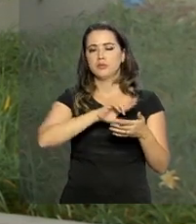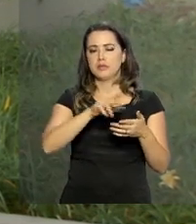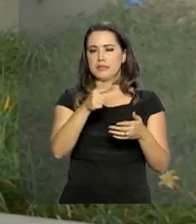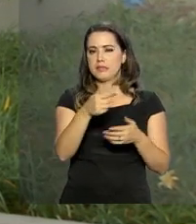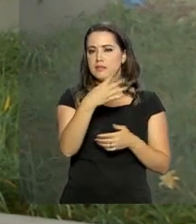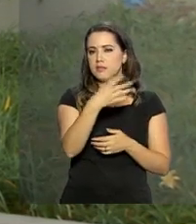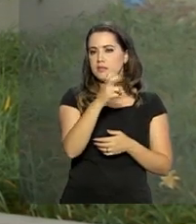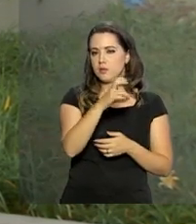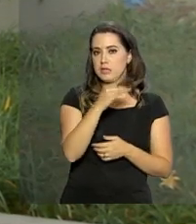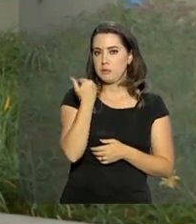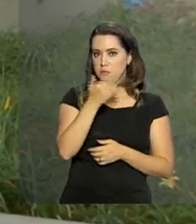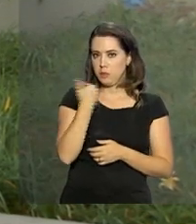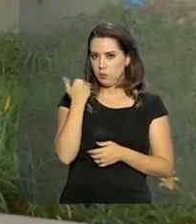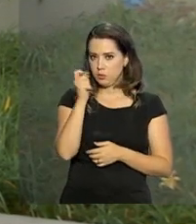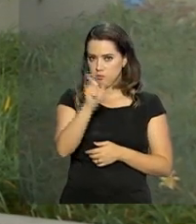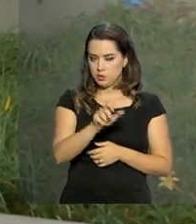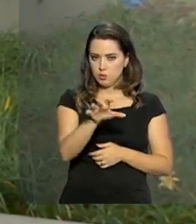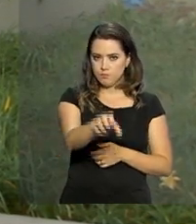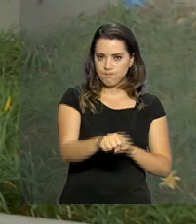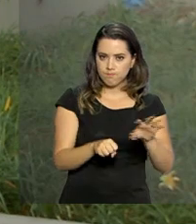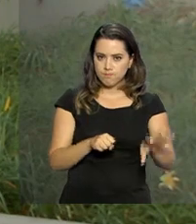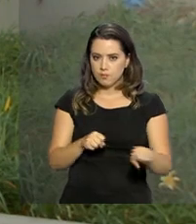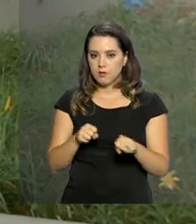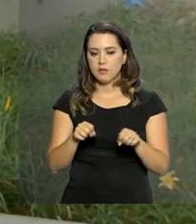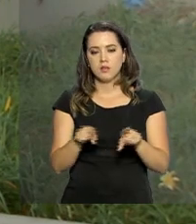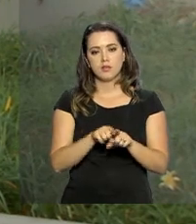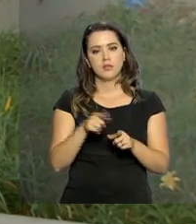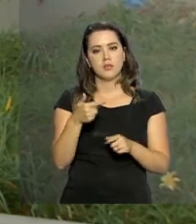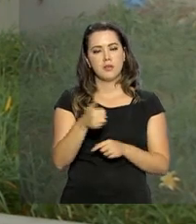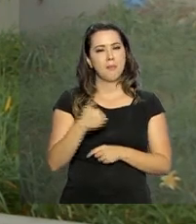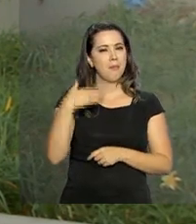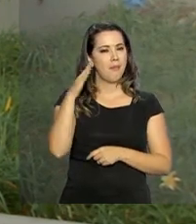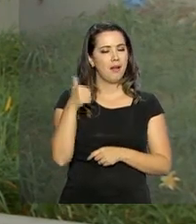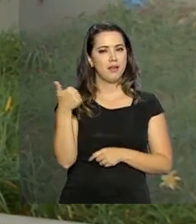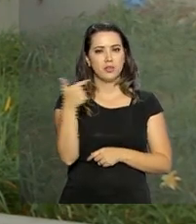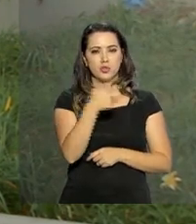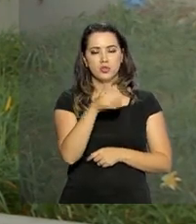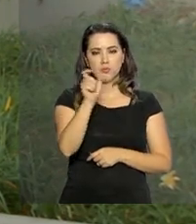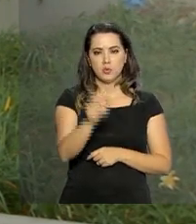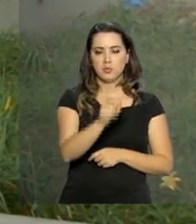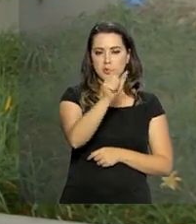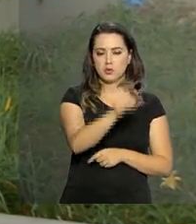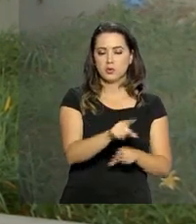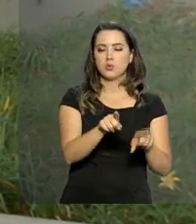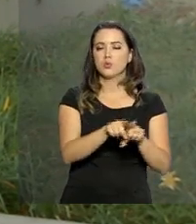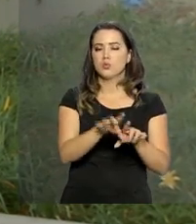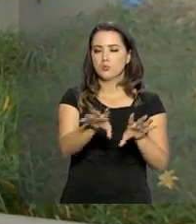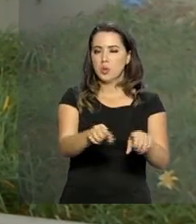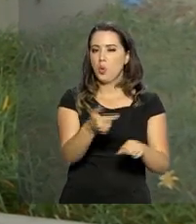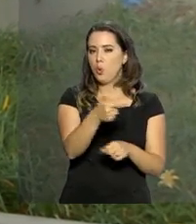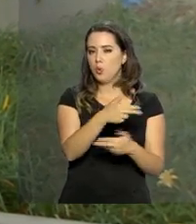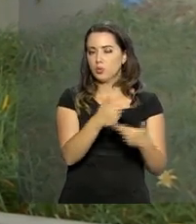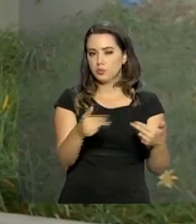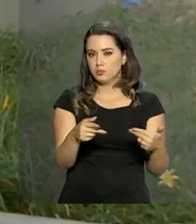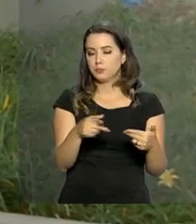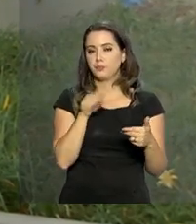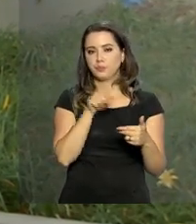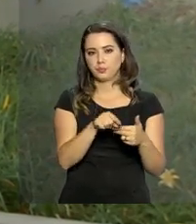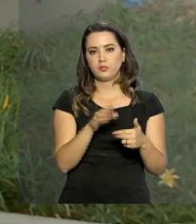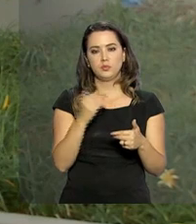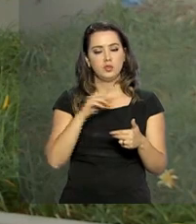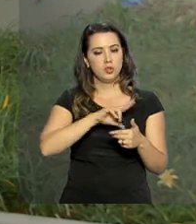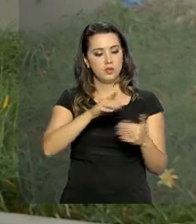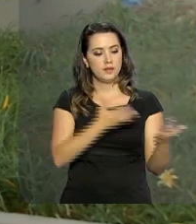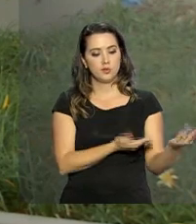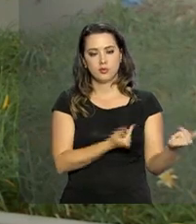sendo 494 em flagrante. 164 adolescentes também foram detidos. Ainda segundo o